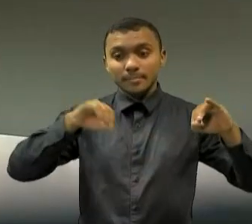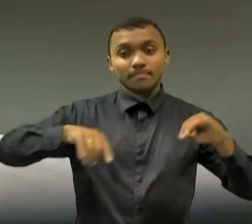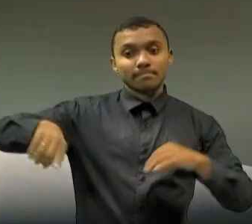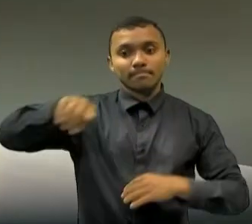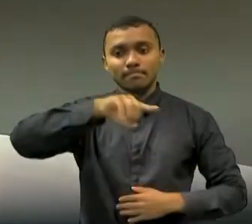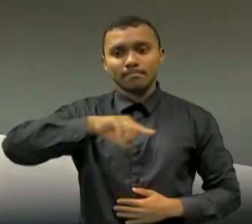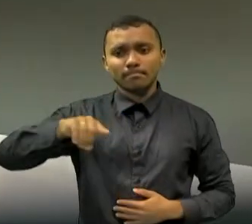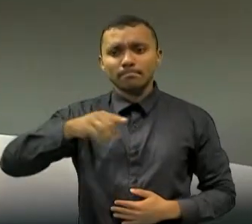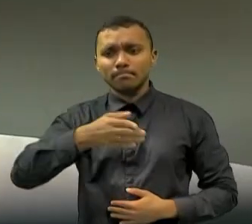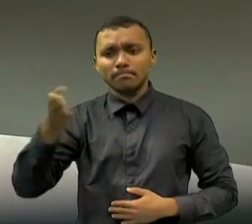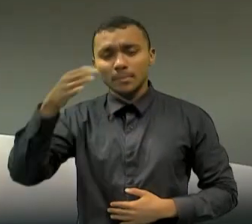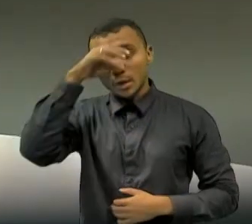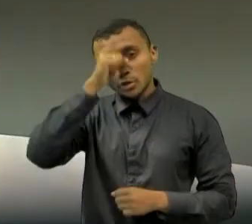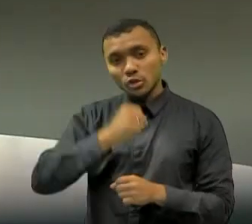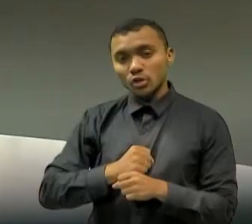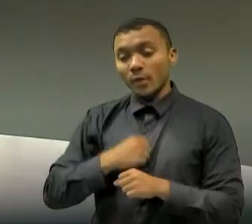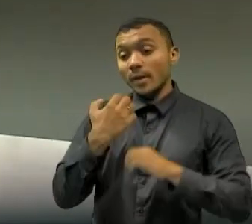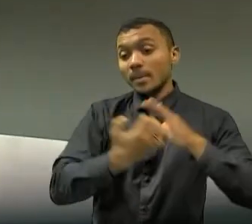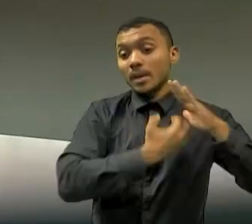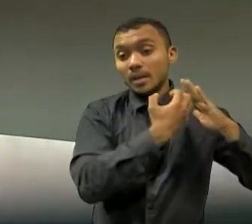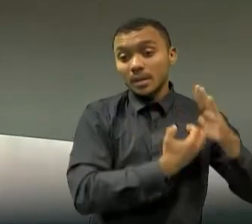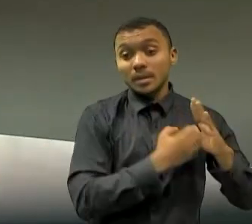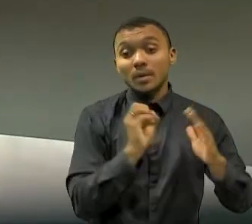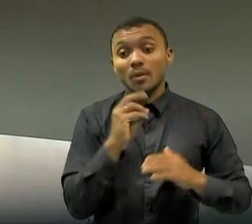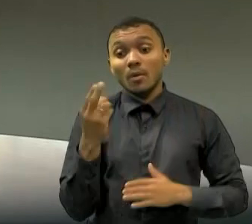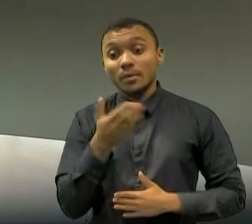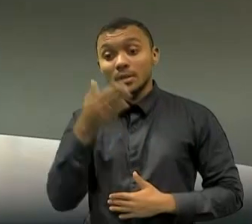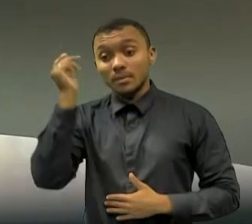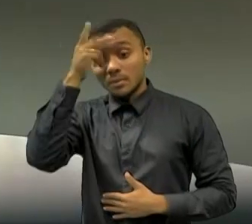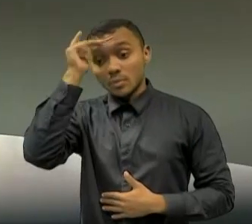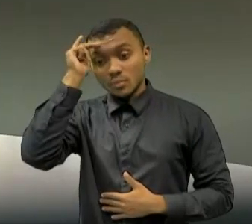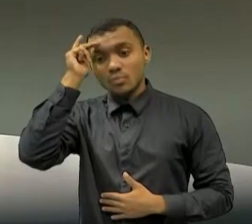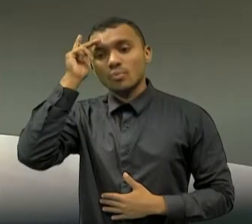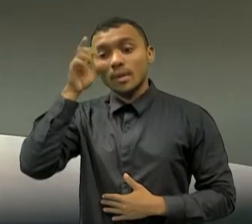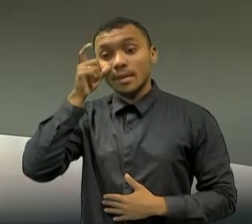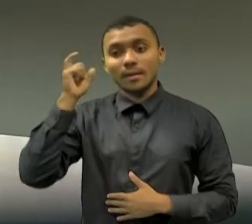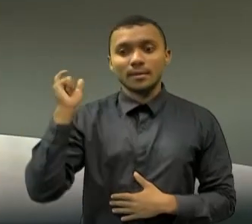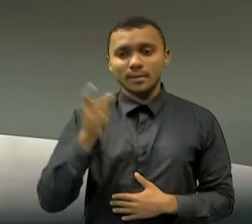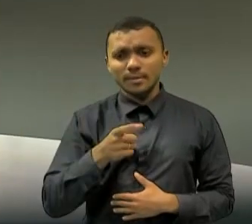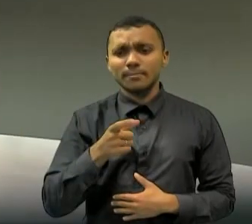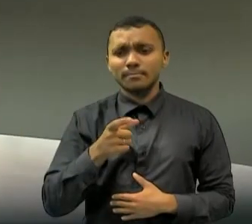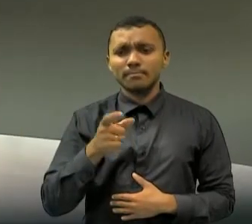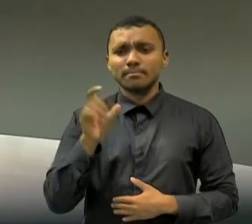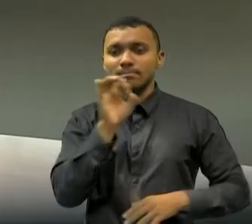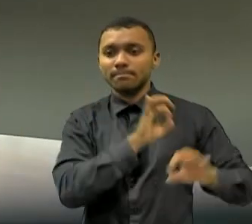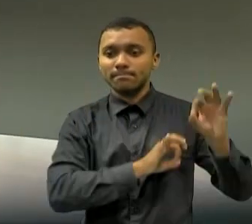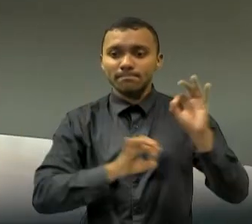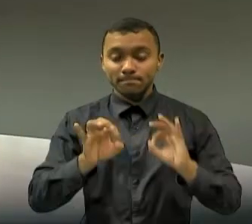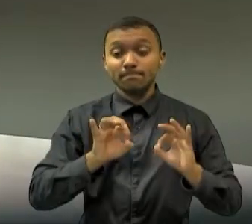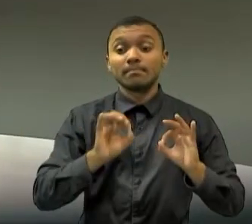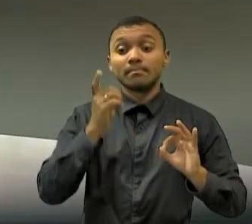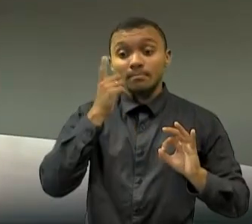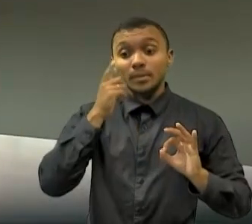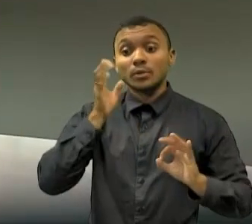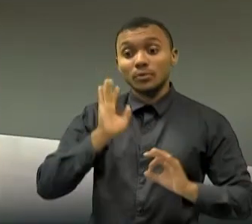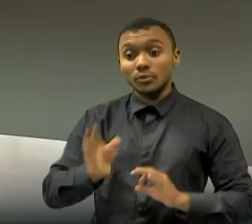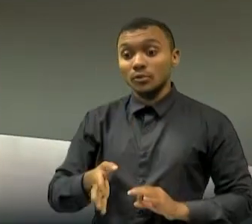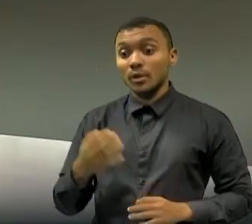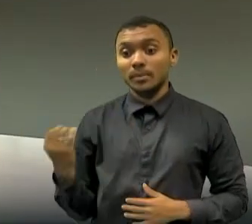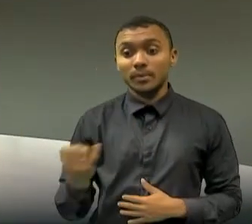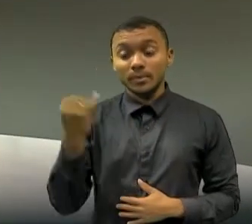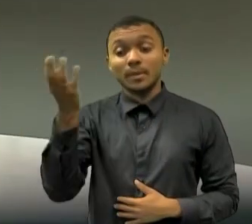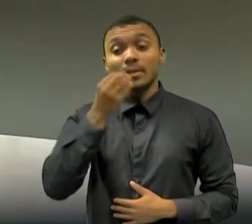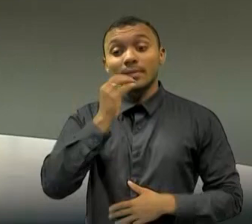empresários, né, para os nossos, as pessoas interessadas nas organizações, de quão é importante nós